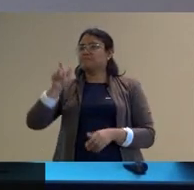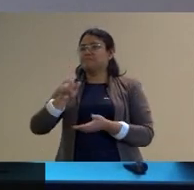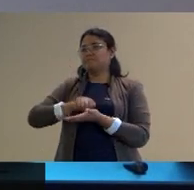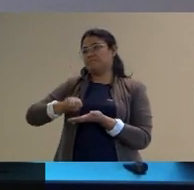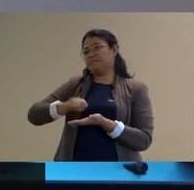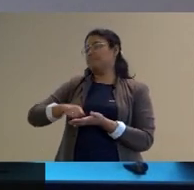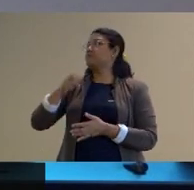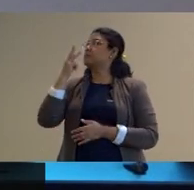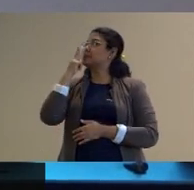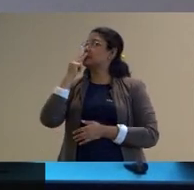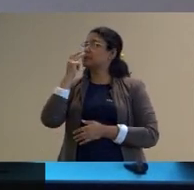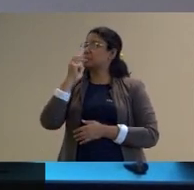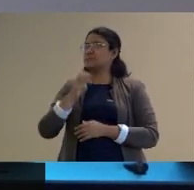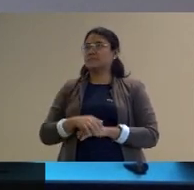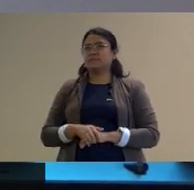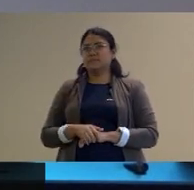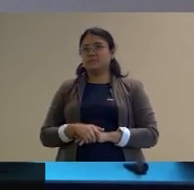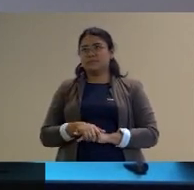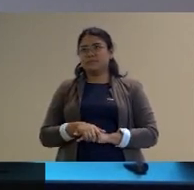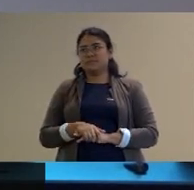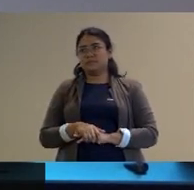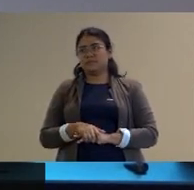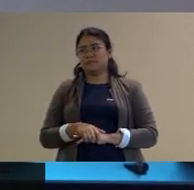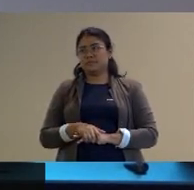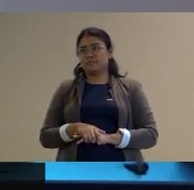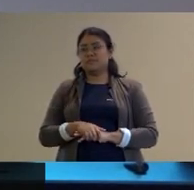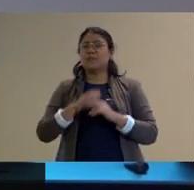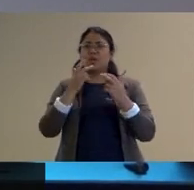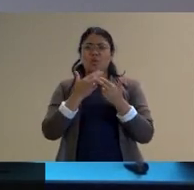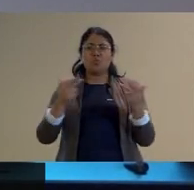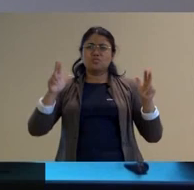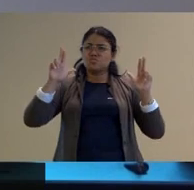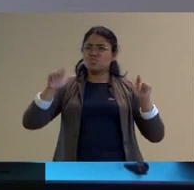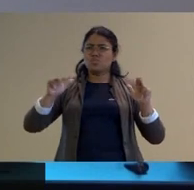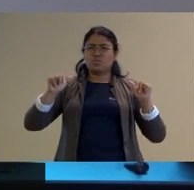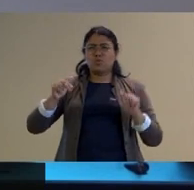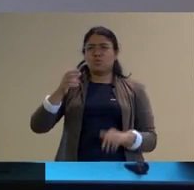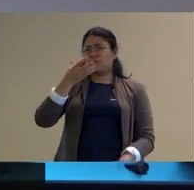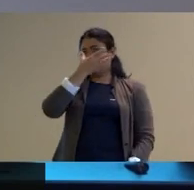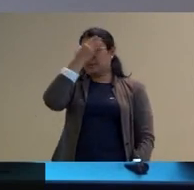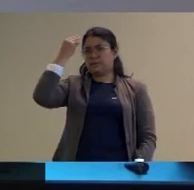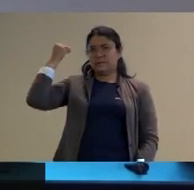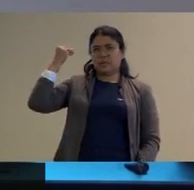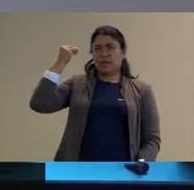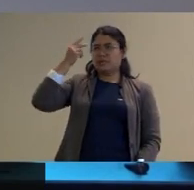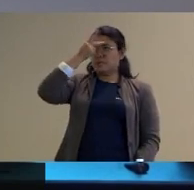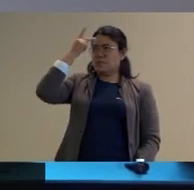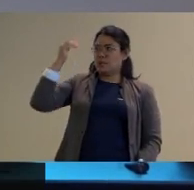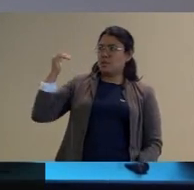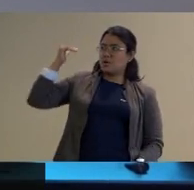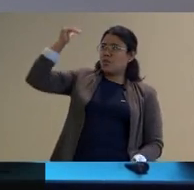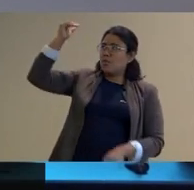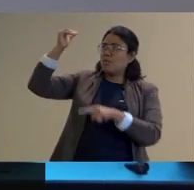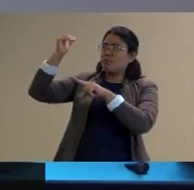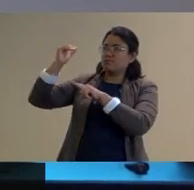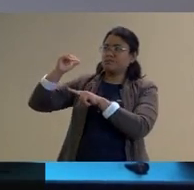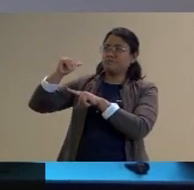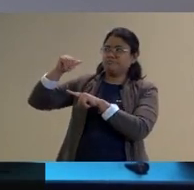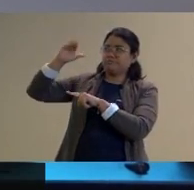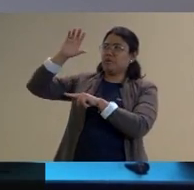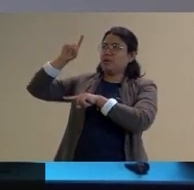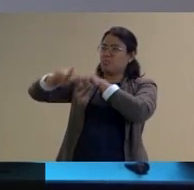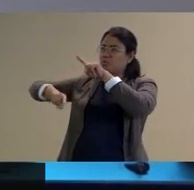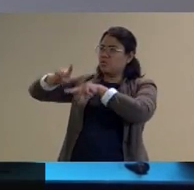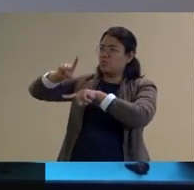mas há algo que não pode ser esquecido jamais são os adultos que executam a correção mais eficaz dos brinquedos